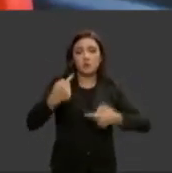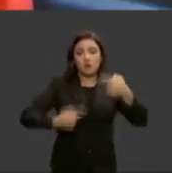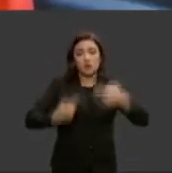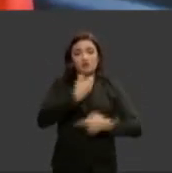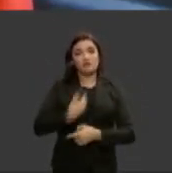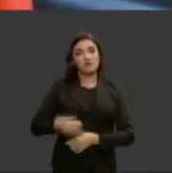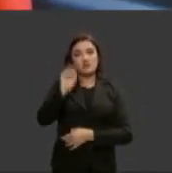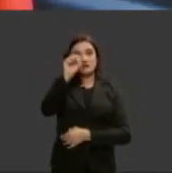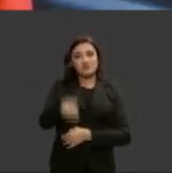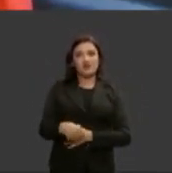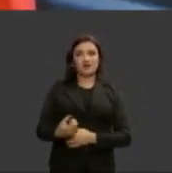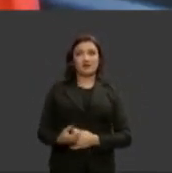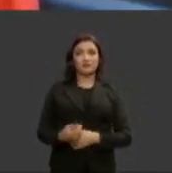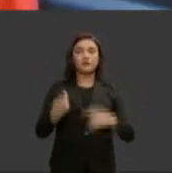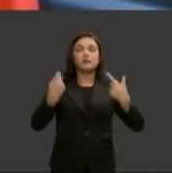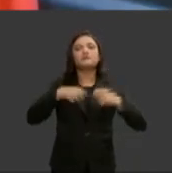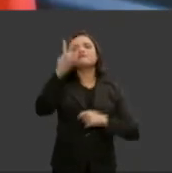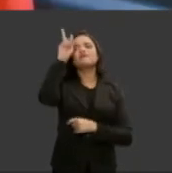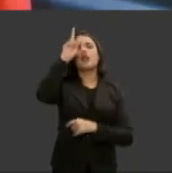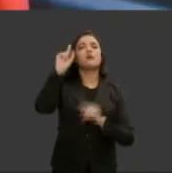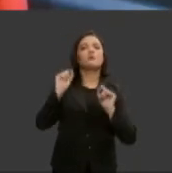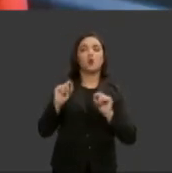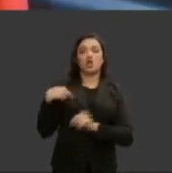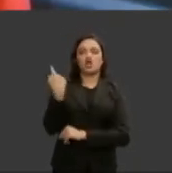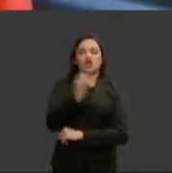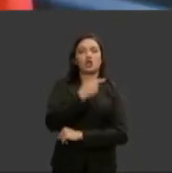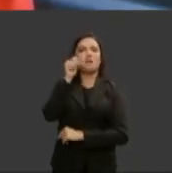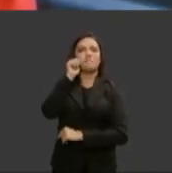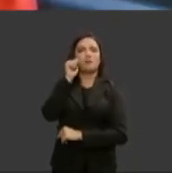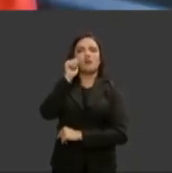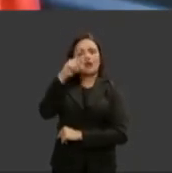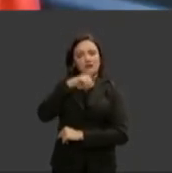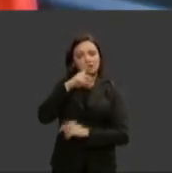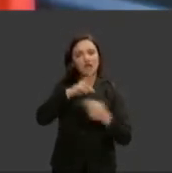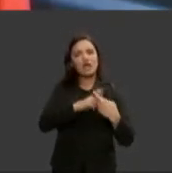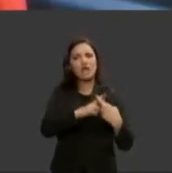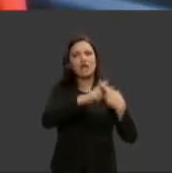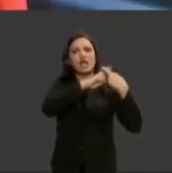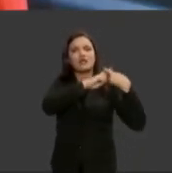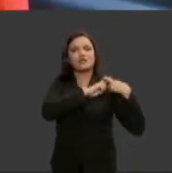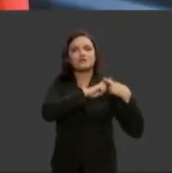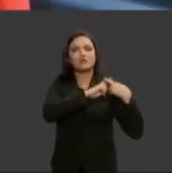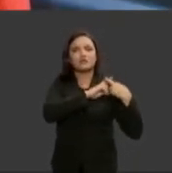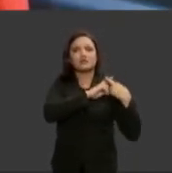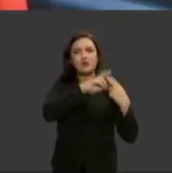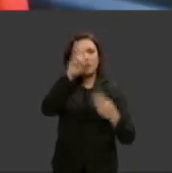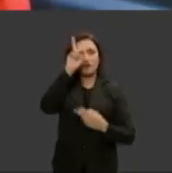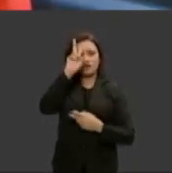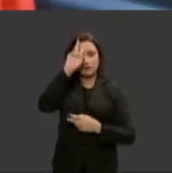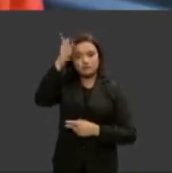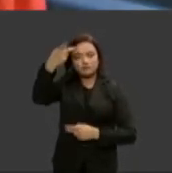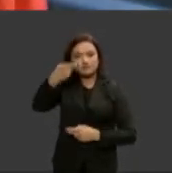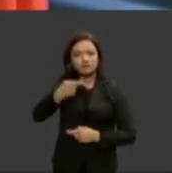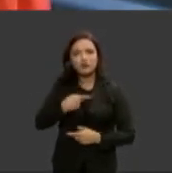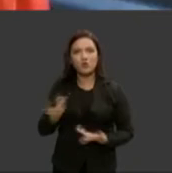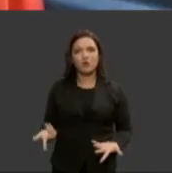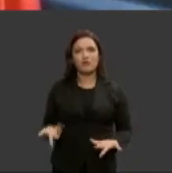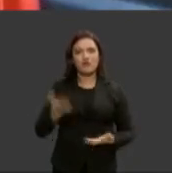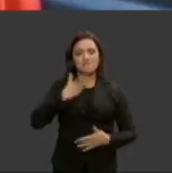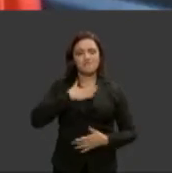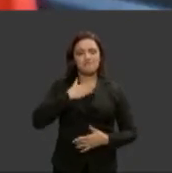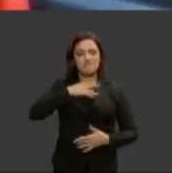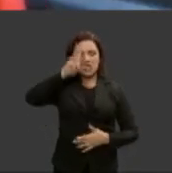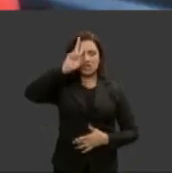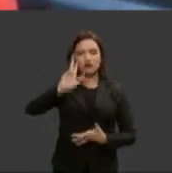podemos esquecer que nós mulheres somos as responsáveis pelas nossas histórias somos autoras e